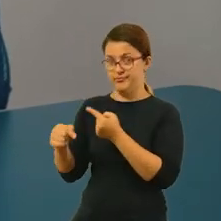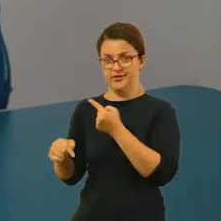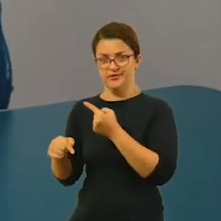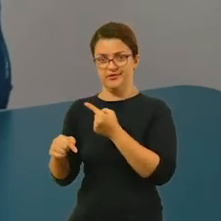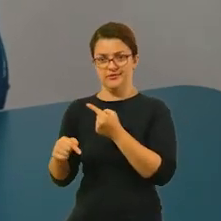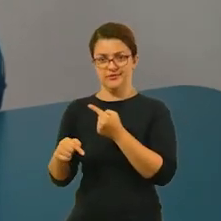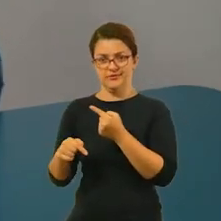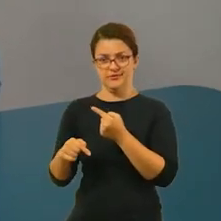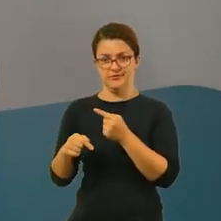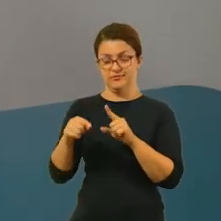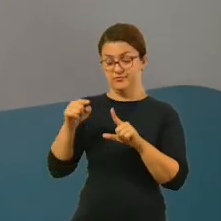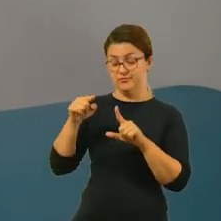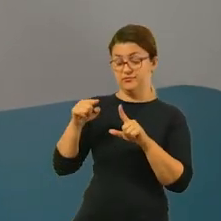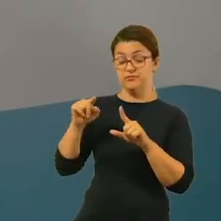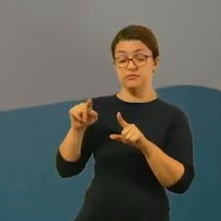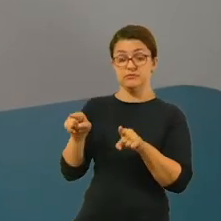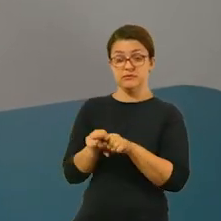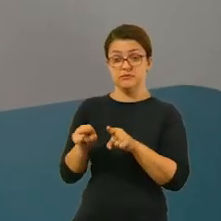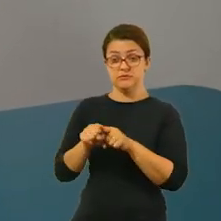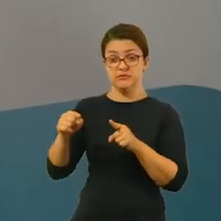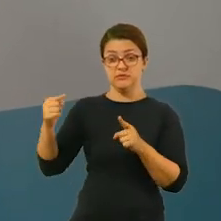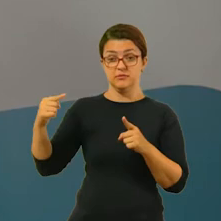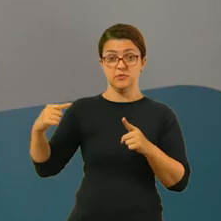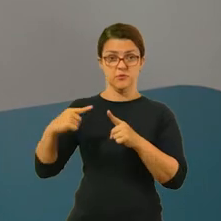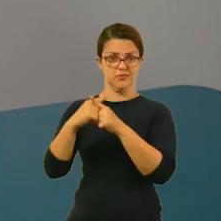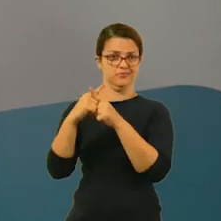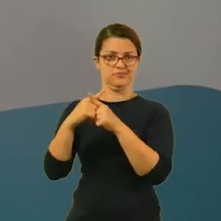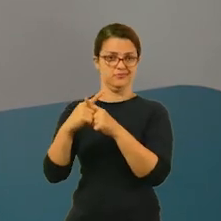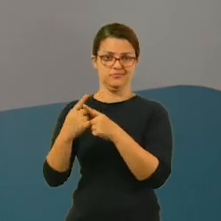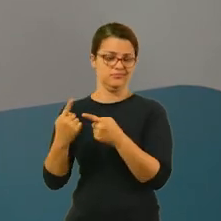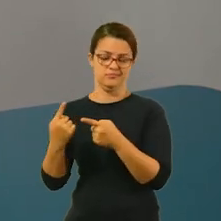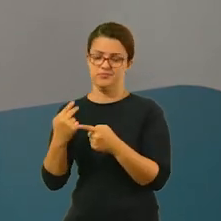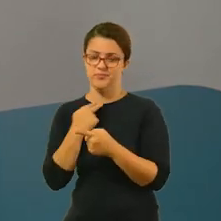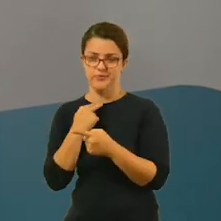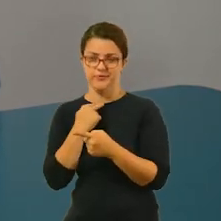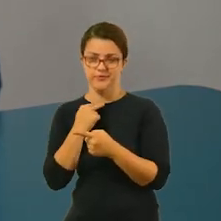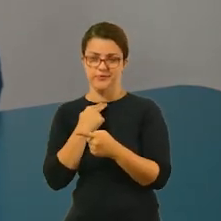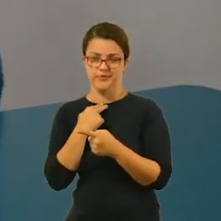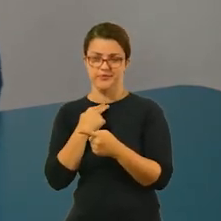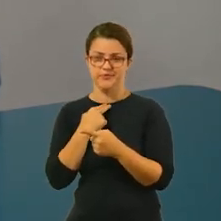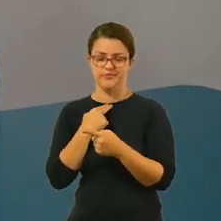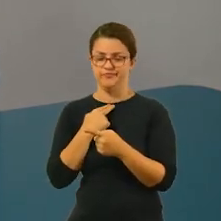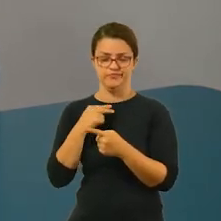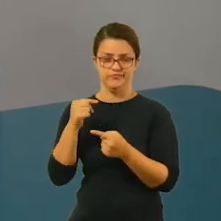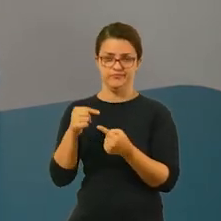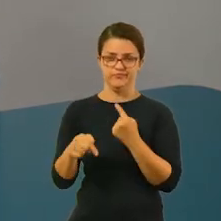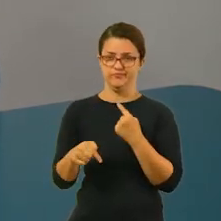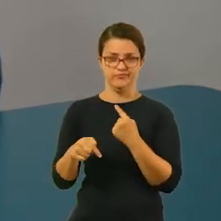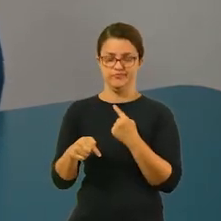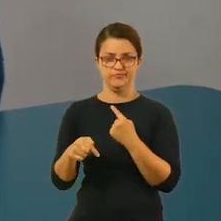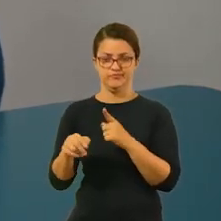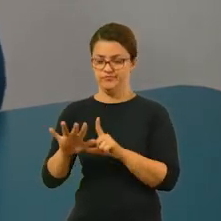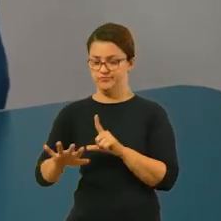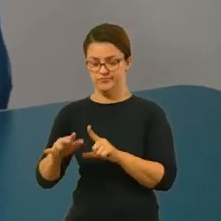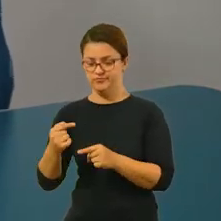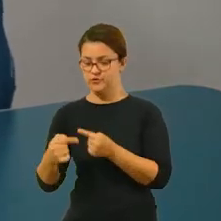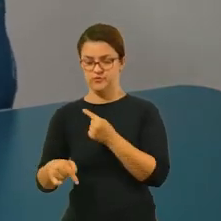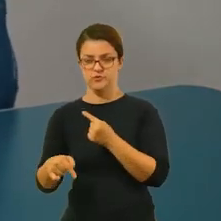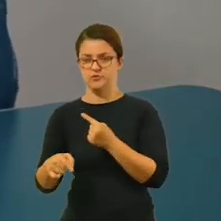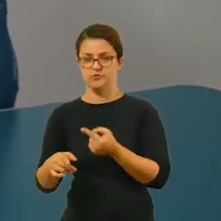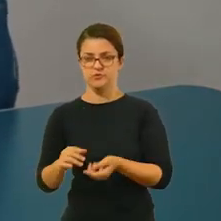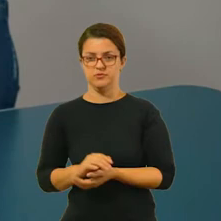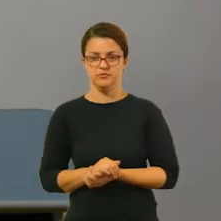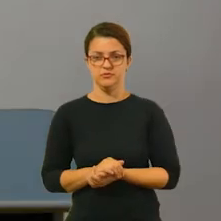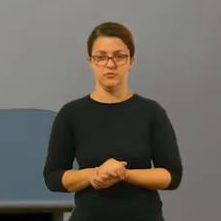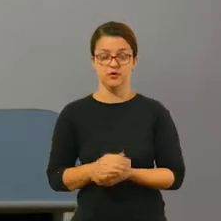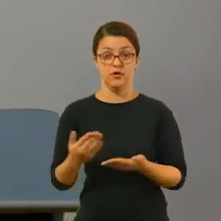um polígono e também não pode cruzar entre si. Então, aqui também não é um